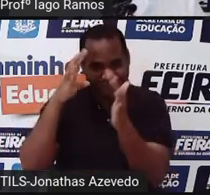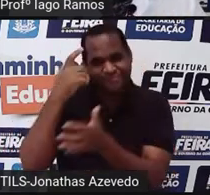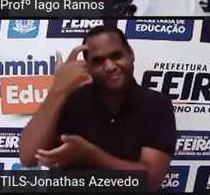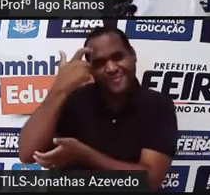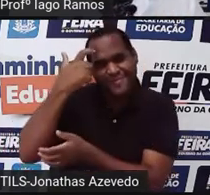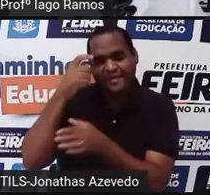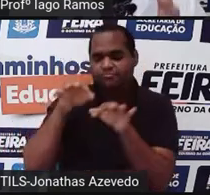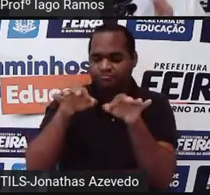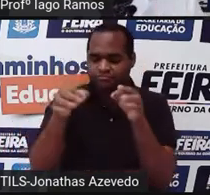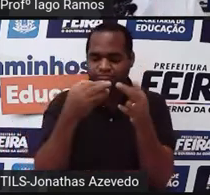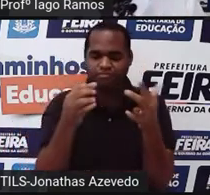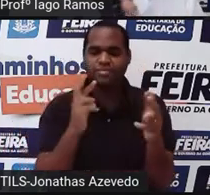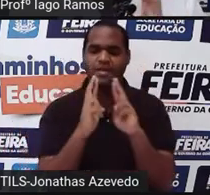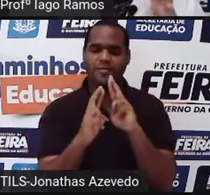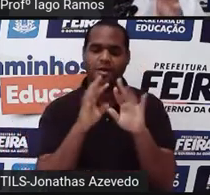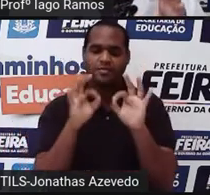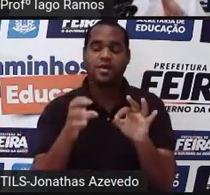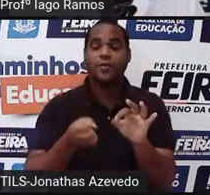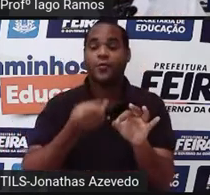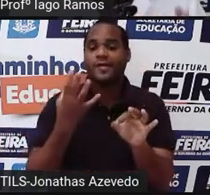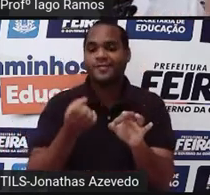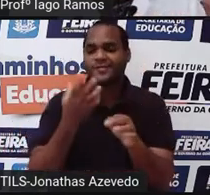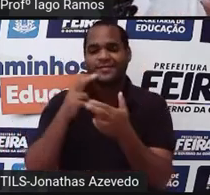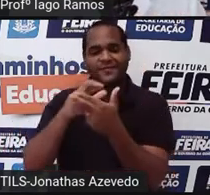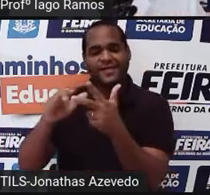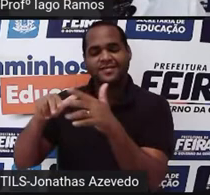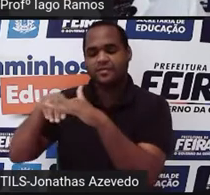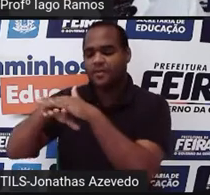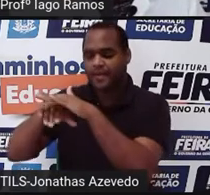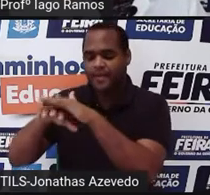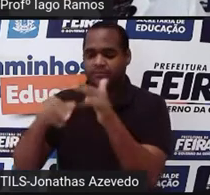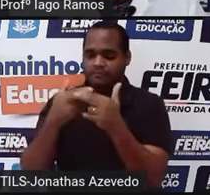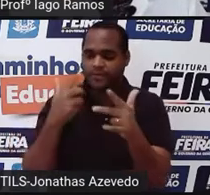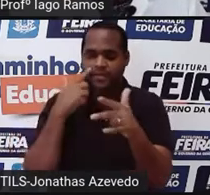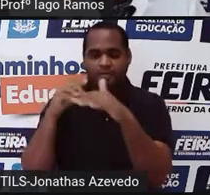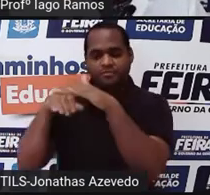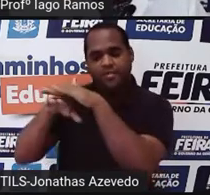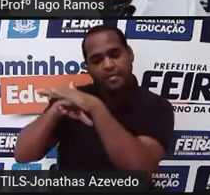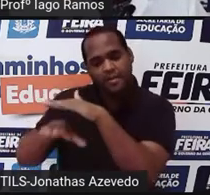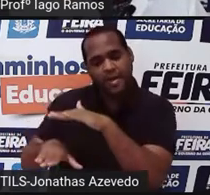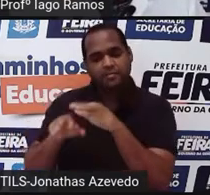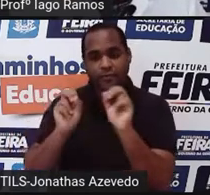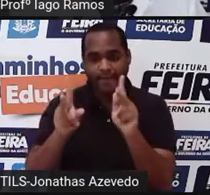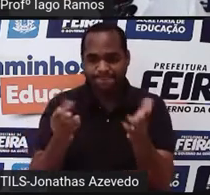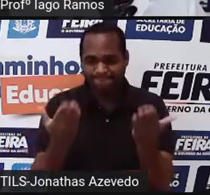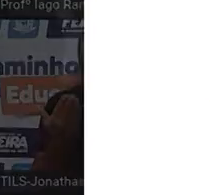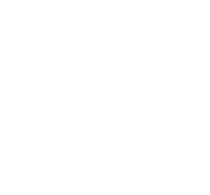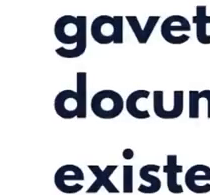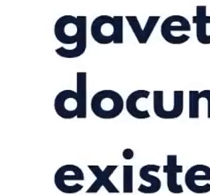encontrar quantos documentos existem nesse armário aí, tá bom? Então vamos lá.